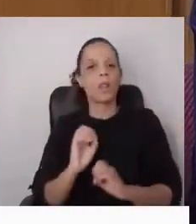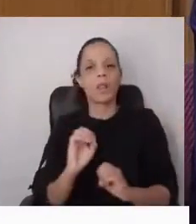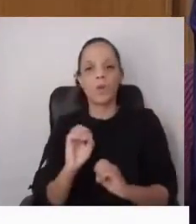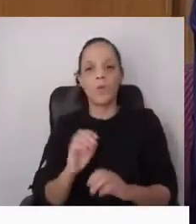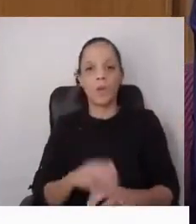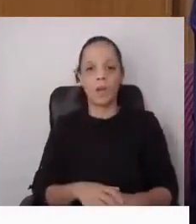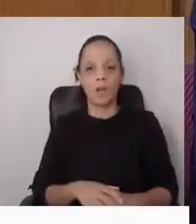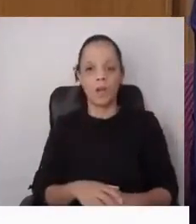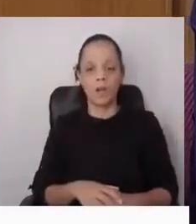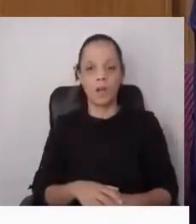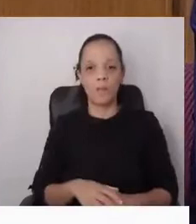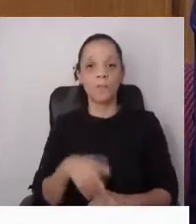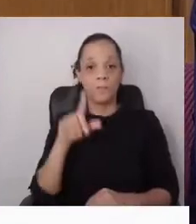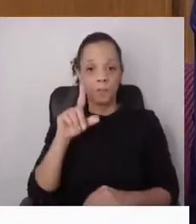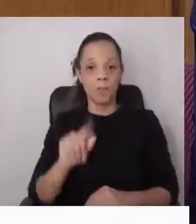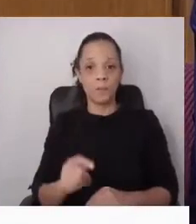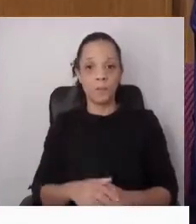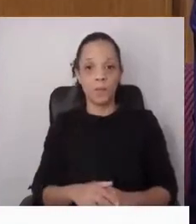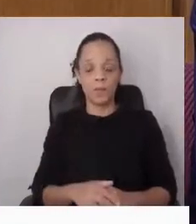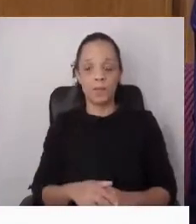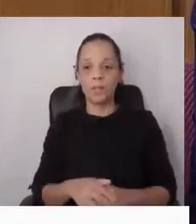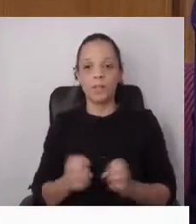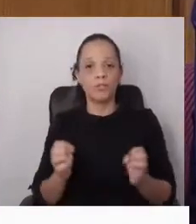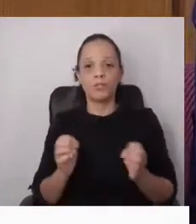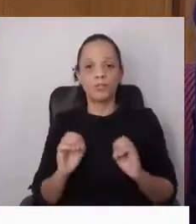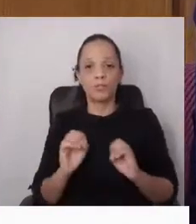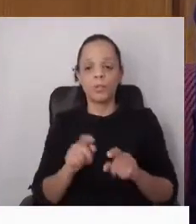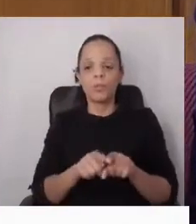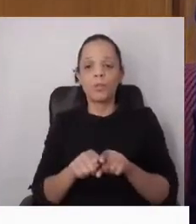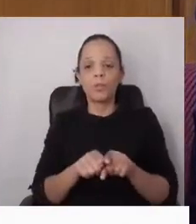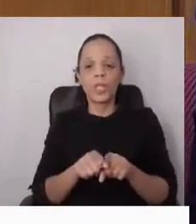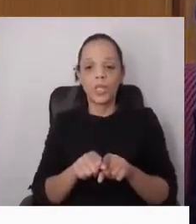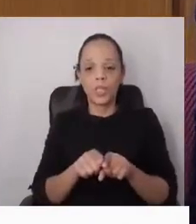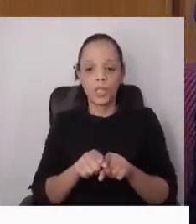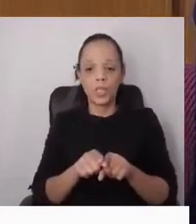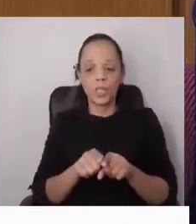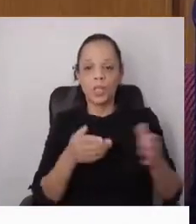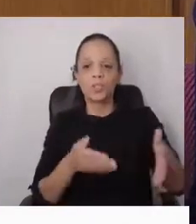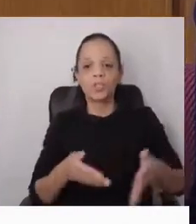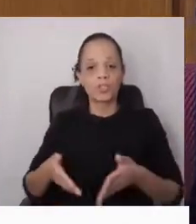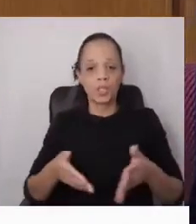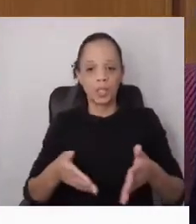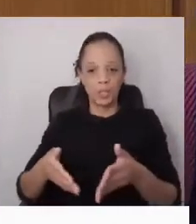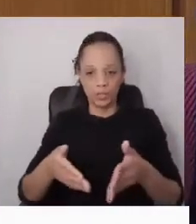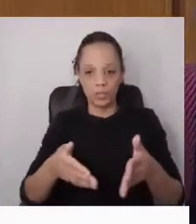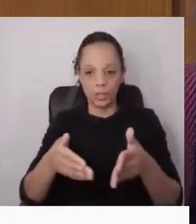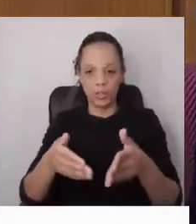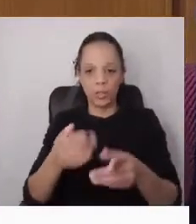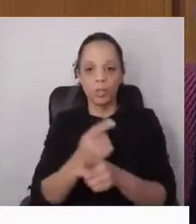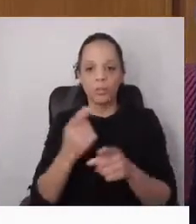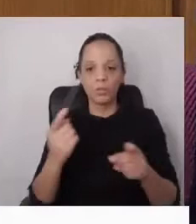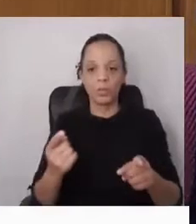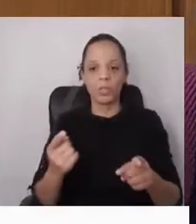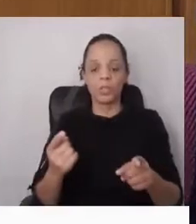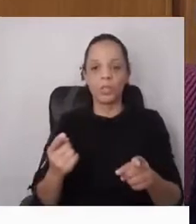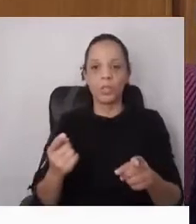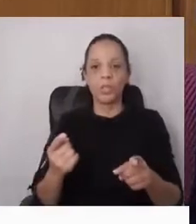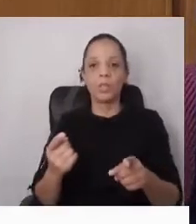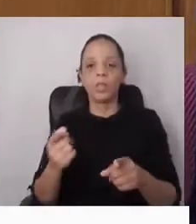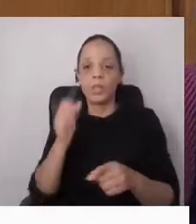particularmente, não há uma política estratégica para o Parque Arbóreo